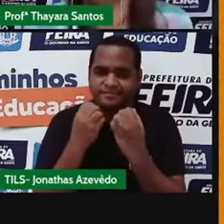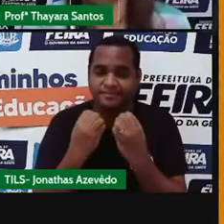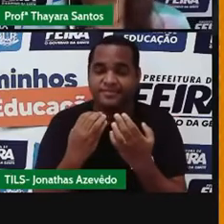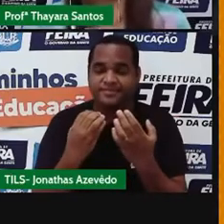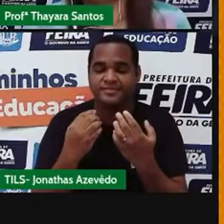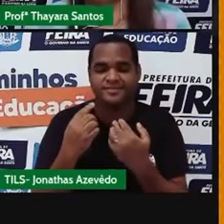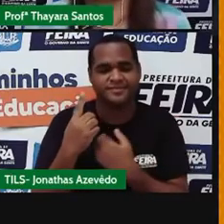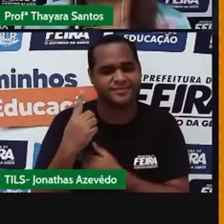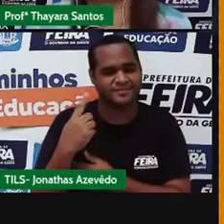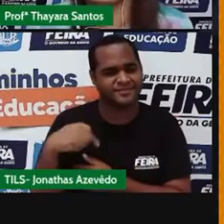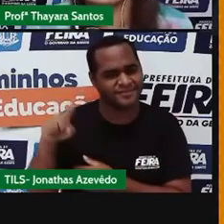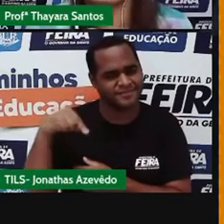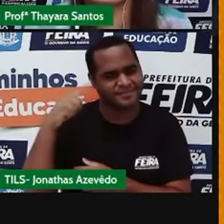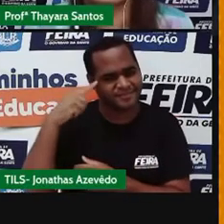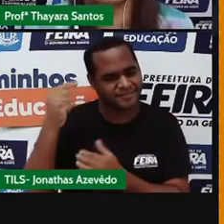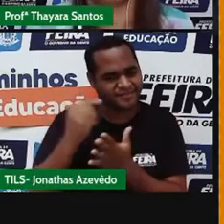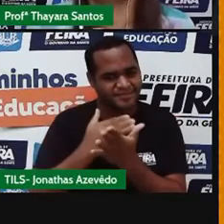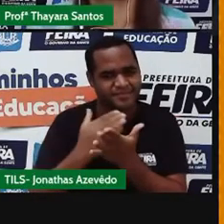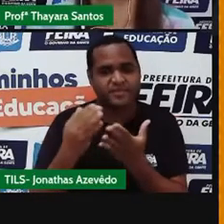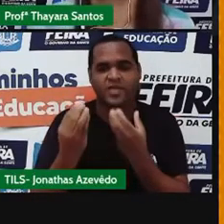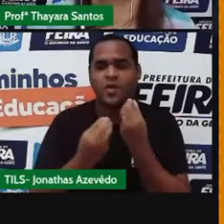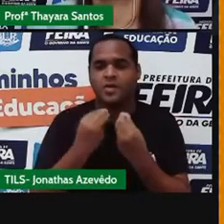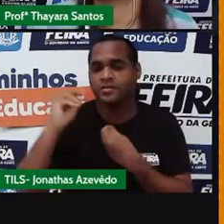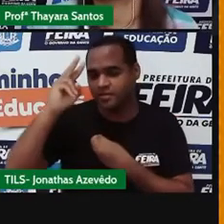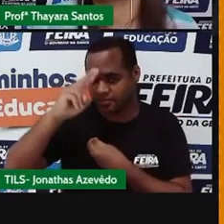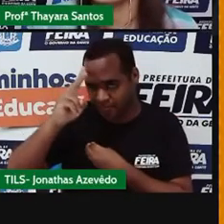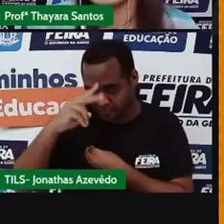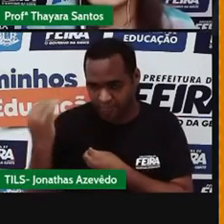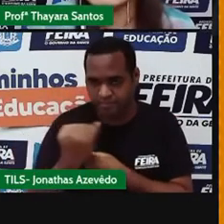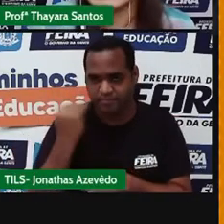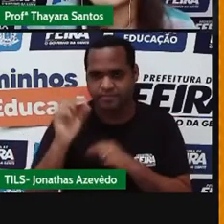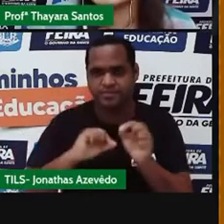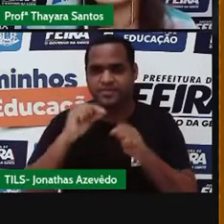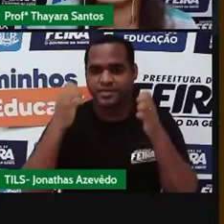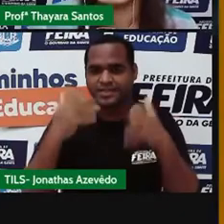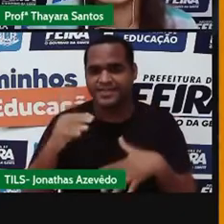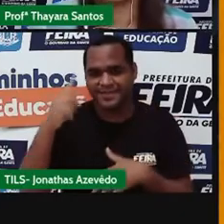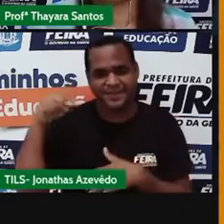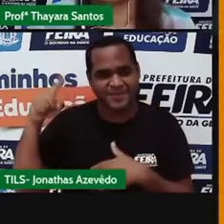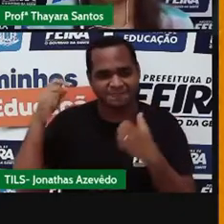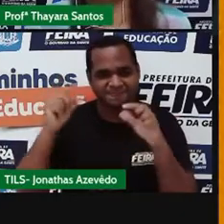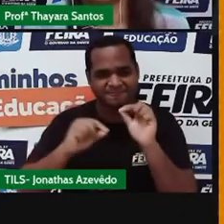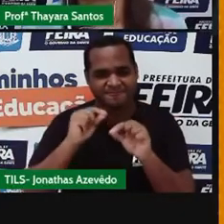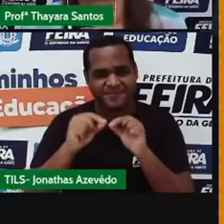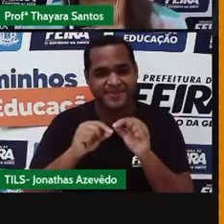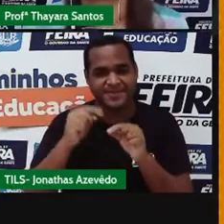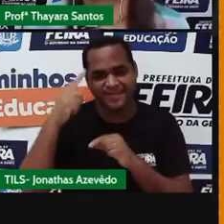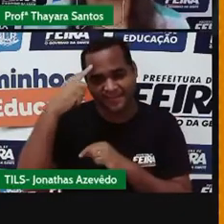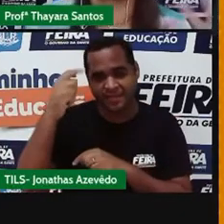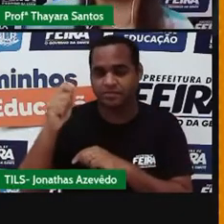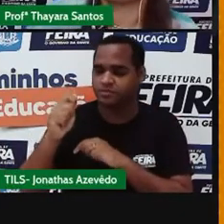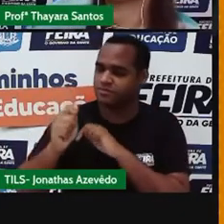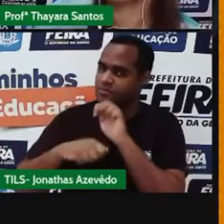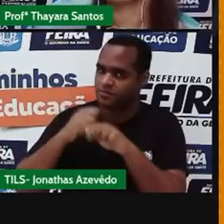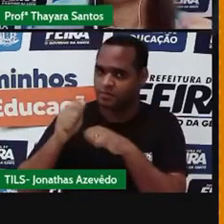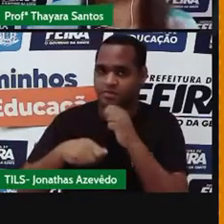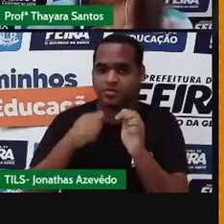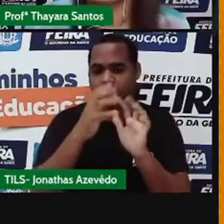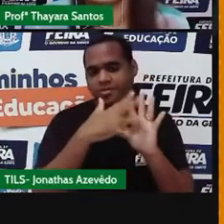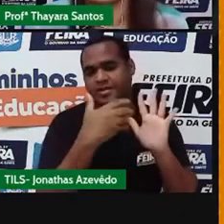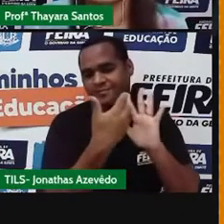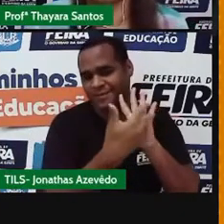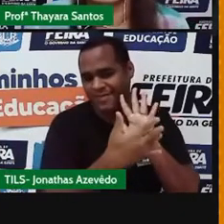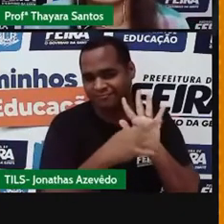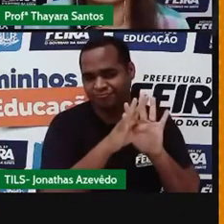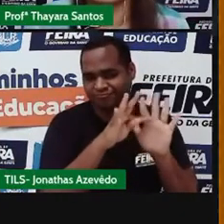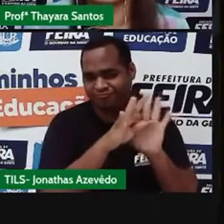E vamos iniciar nossa aula relembrando o que foi que a gente viu na aula passada. E na aula passada a gente estudou sobre o átomo e a